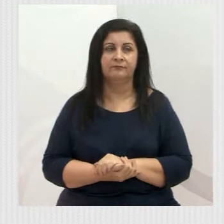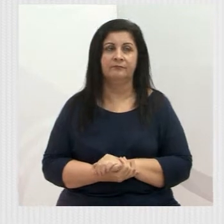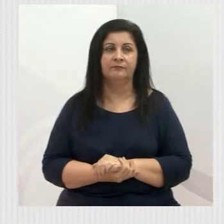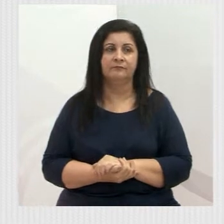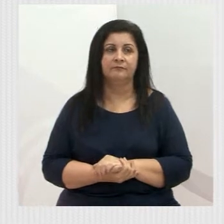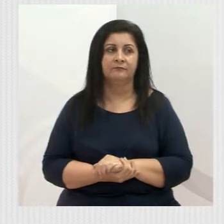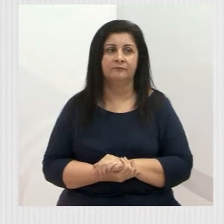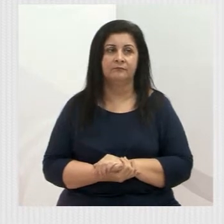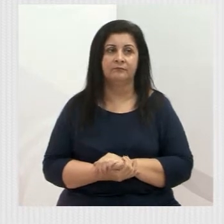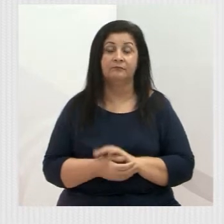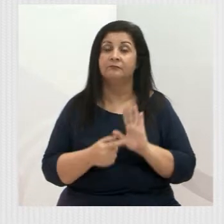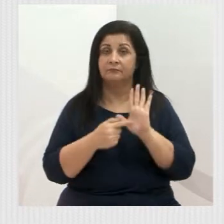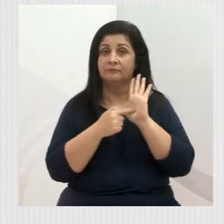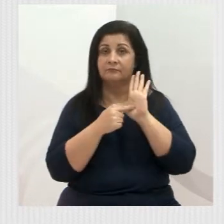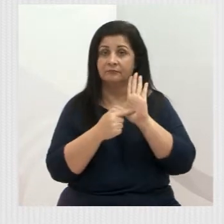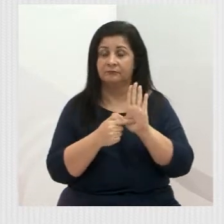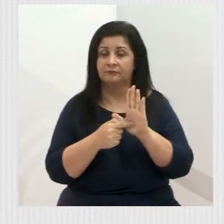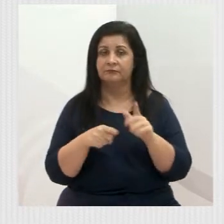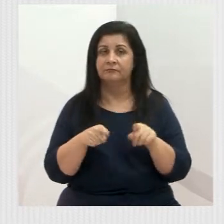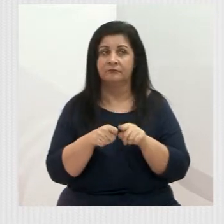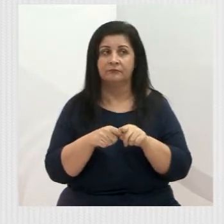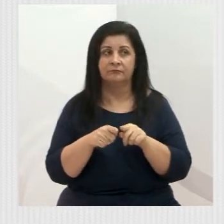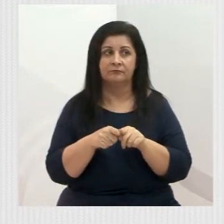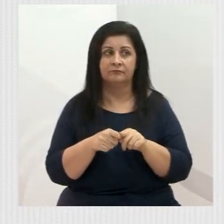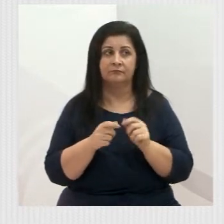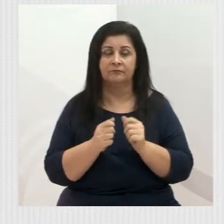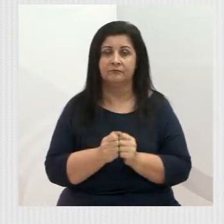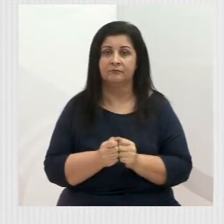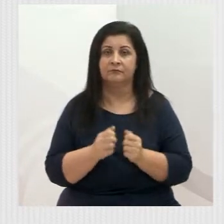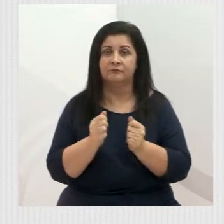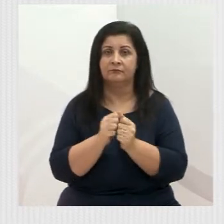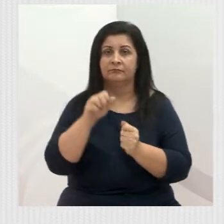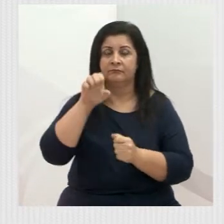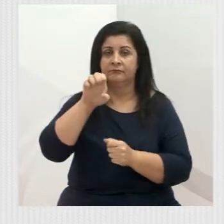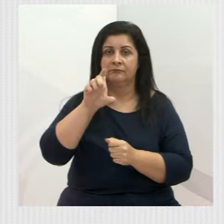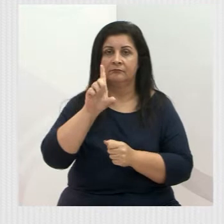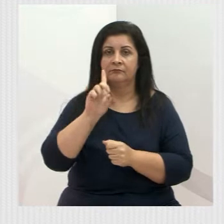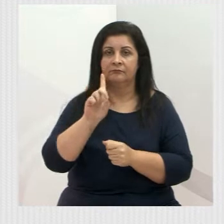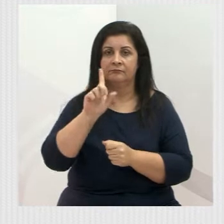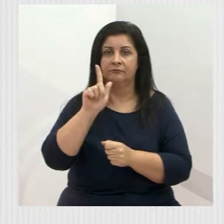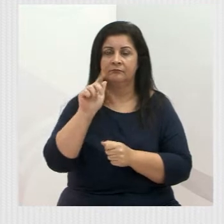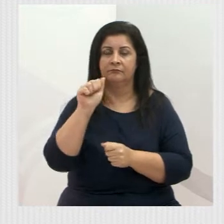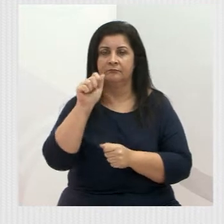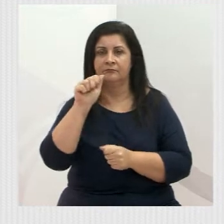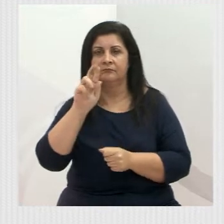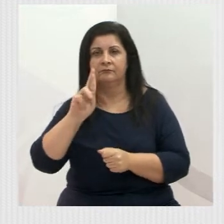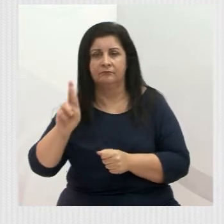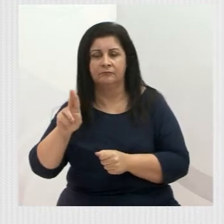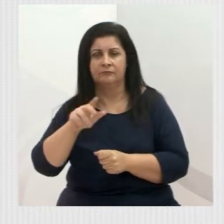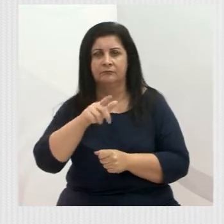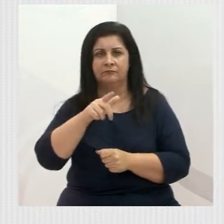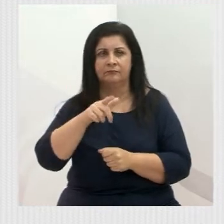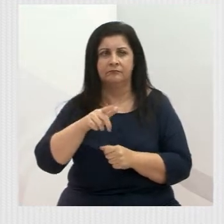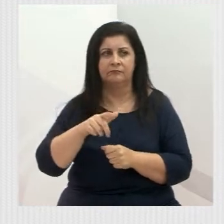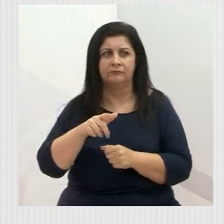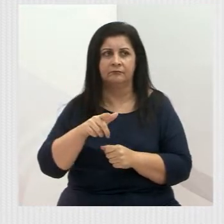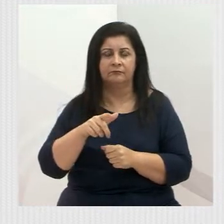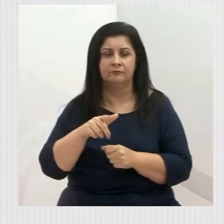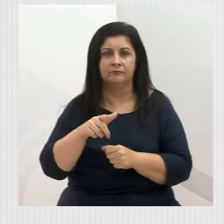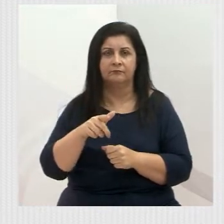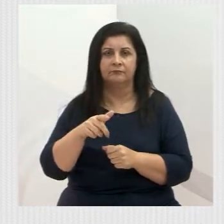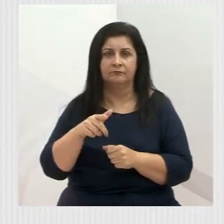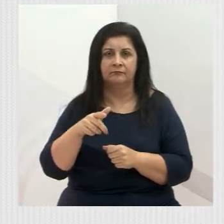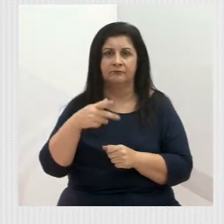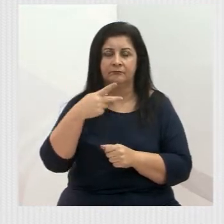Aí, quero mostrar que eu também estive juntamente com o Edgar Sazak, Paulinho do Esporte, não, desculpa, Paulinho dos